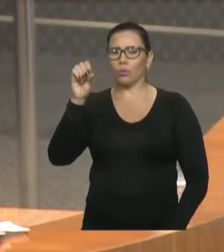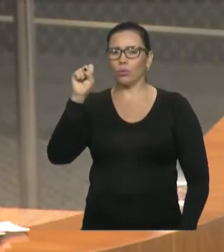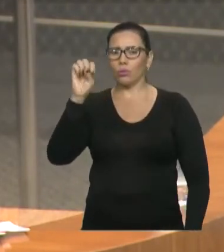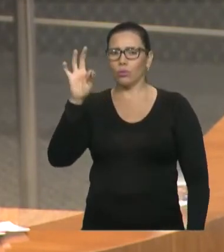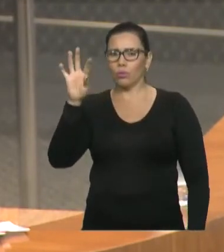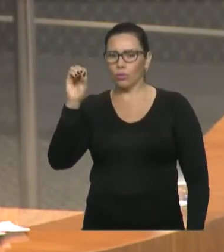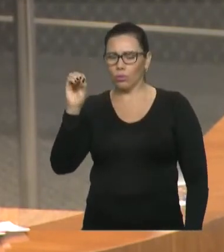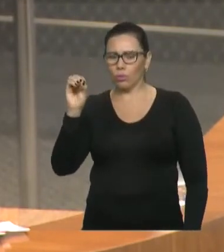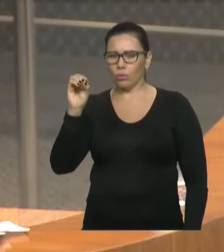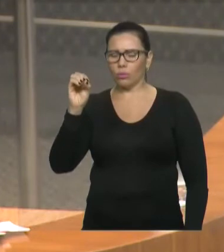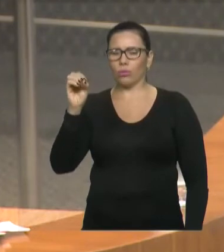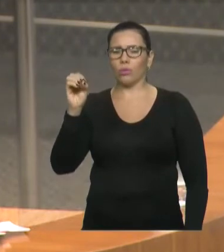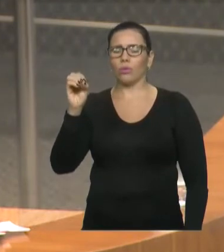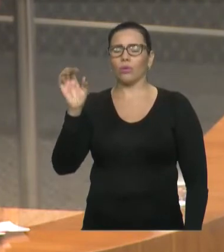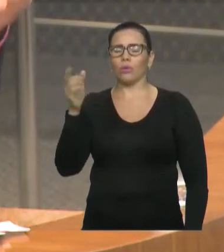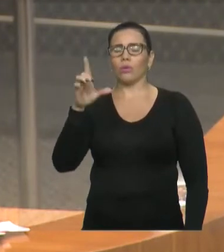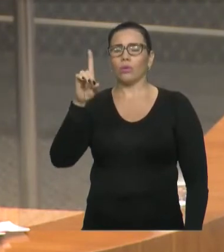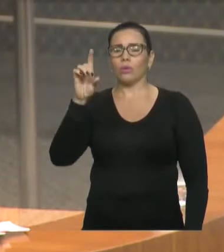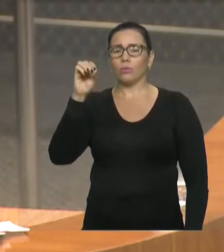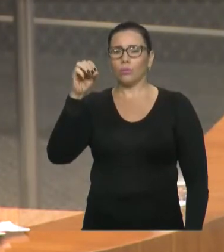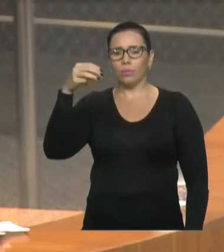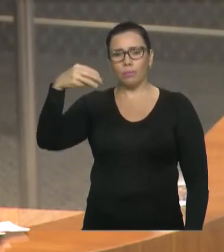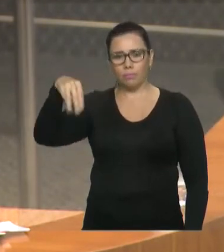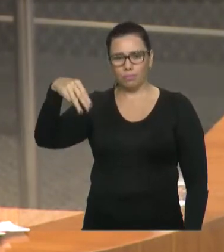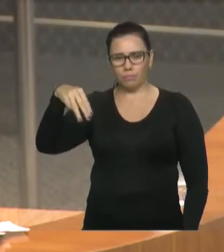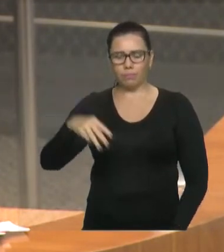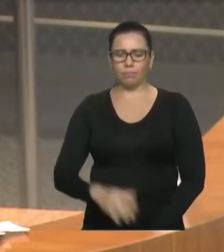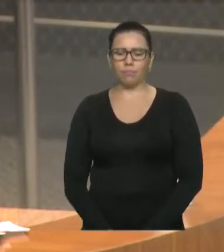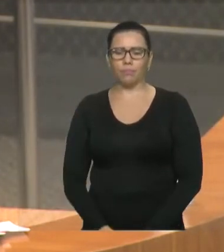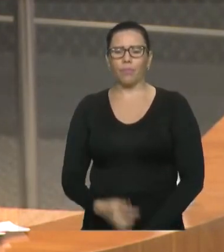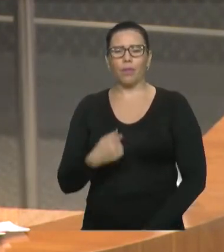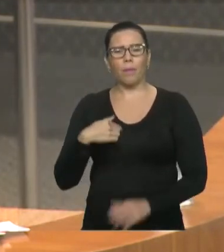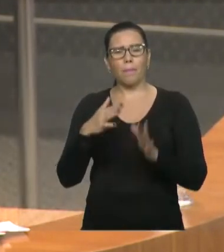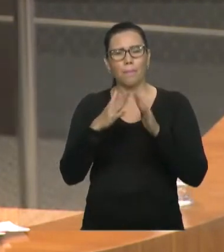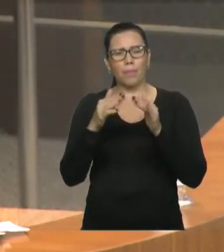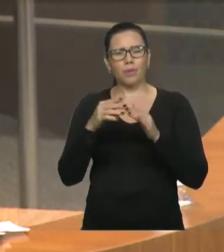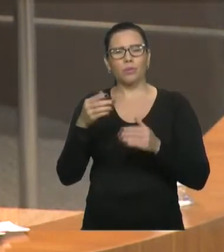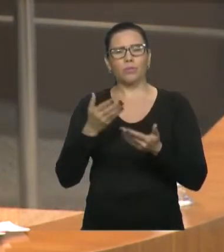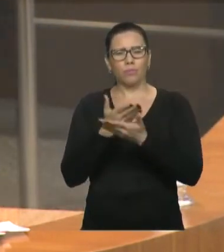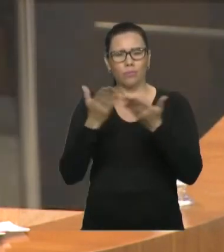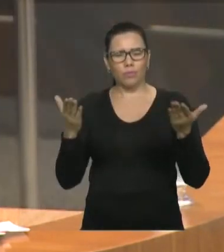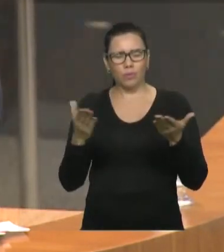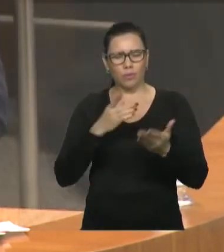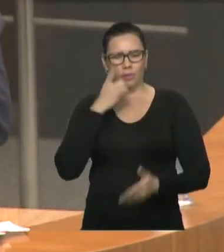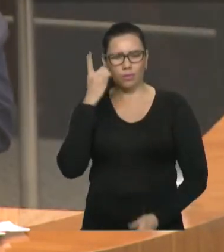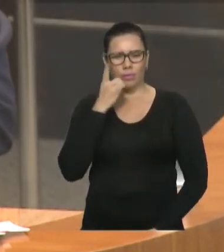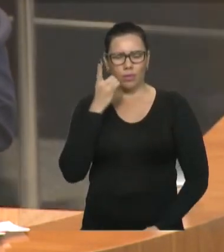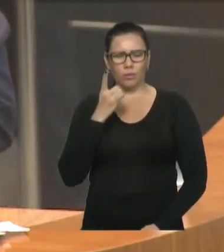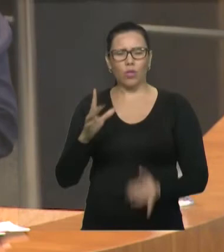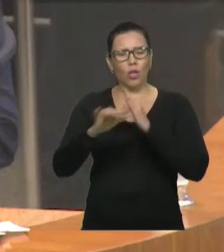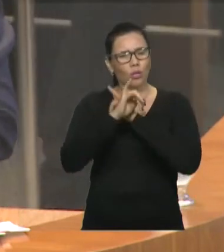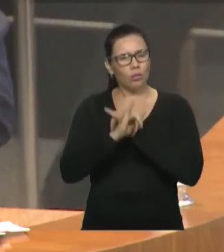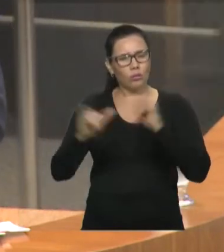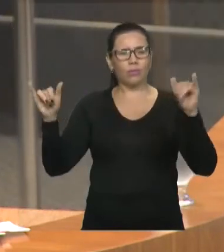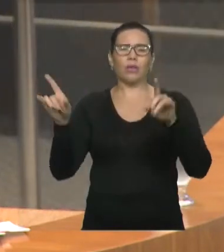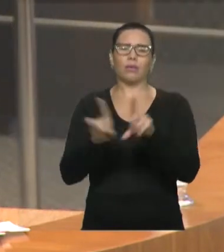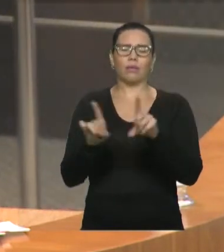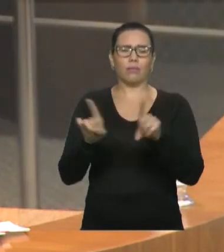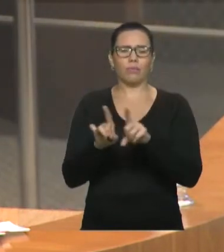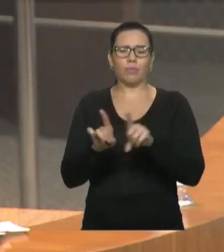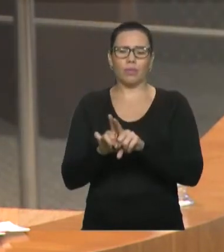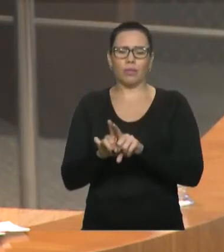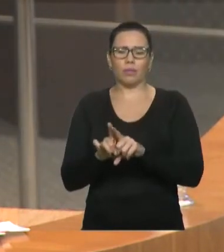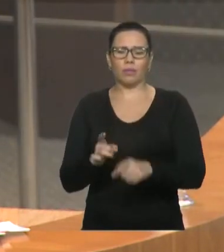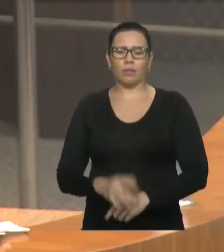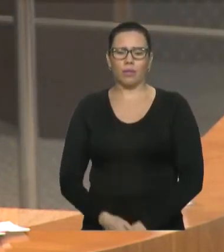entregar a cada um dos nossos deputados, pedir para vocês divulgarem nas suas redes sociais, para que possam, assim, levar cada vez mais distante